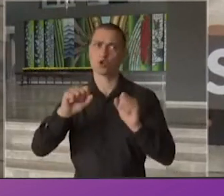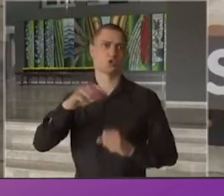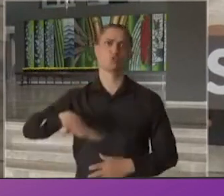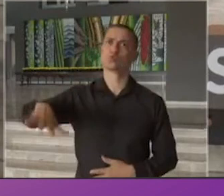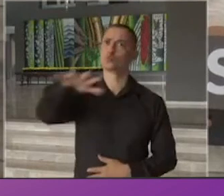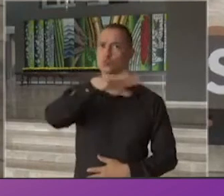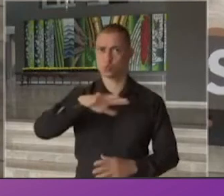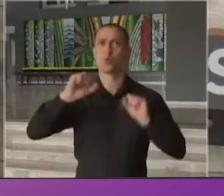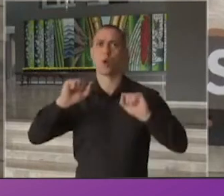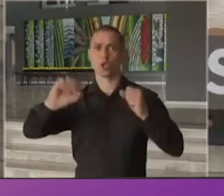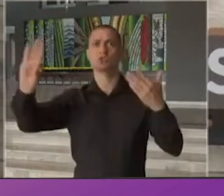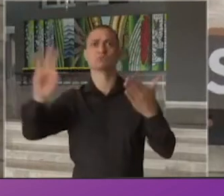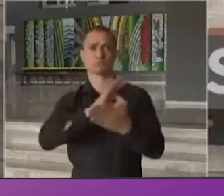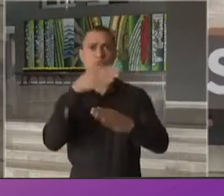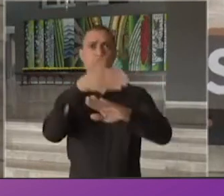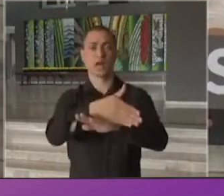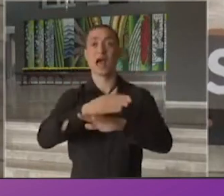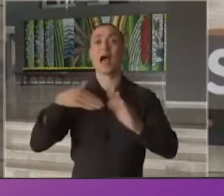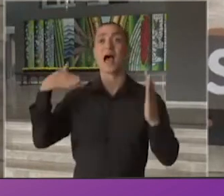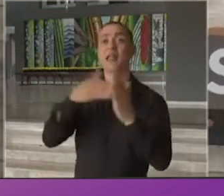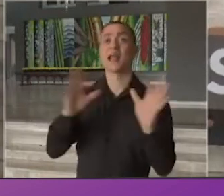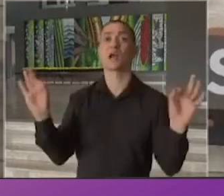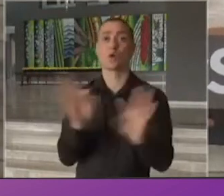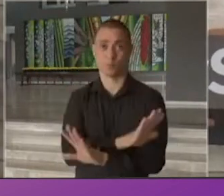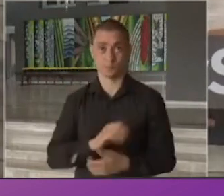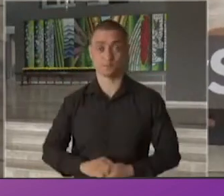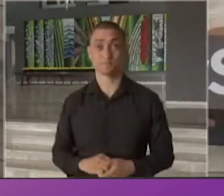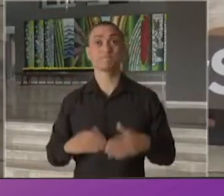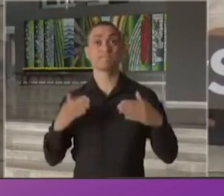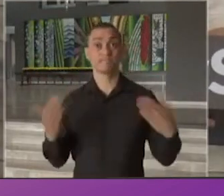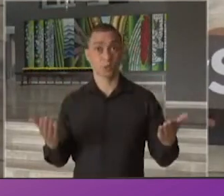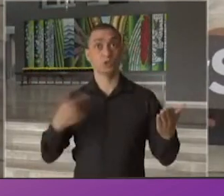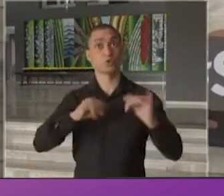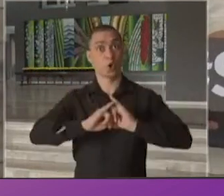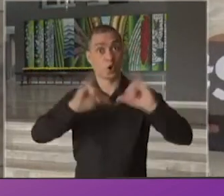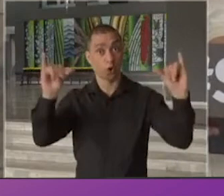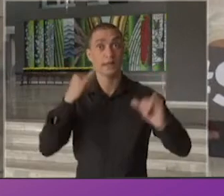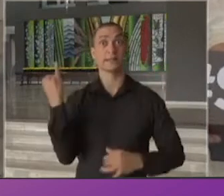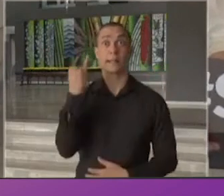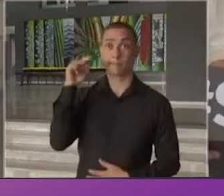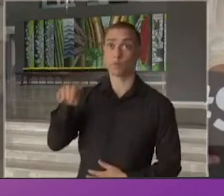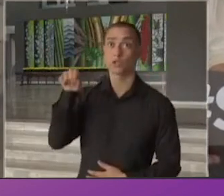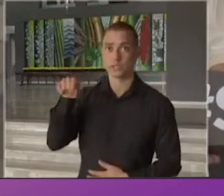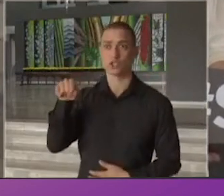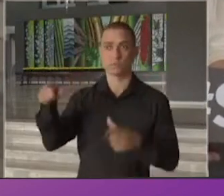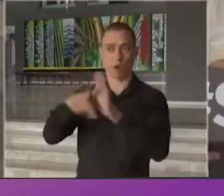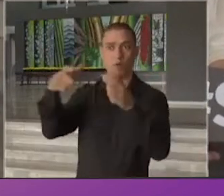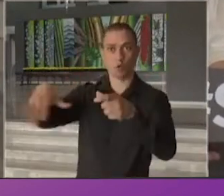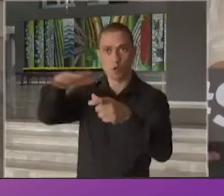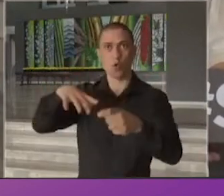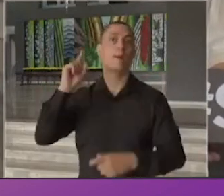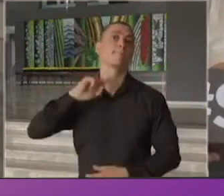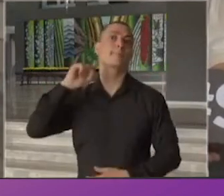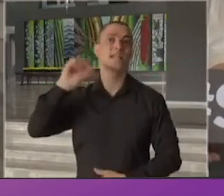adulta poderá se inscrever até completar o estudo da Butanvac. Então, essa notícia foi uma notícia importante, lá para a região, sul de Minas,